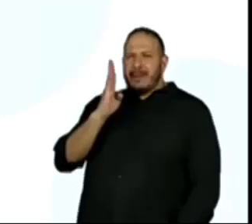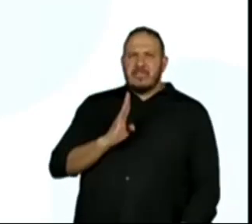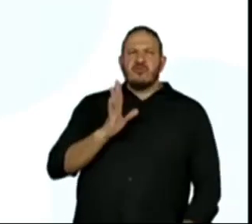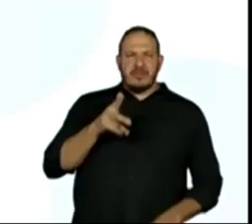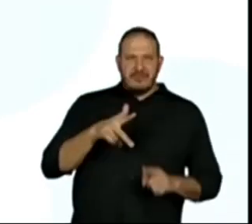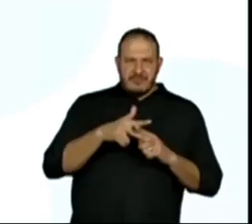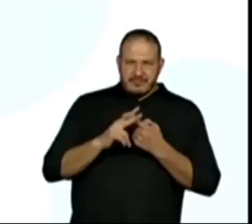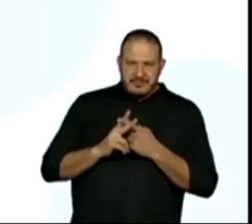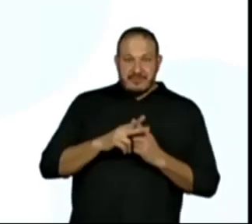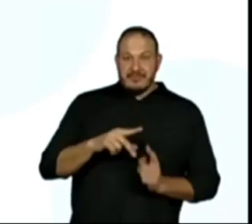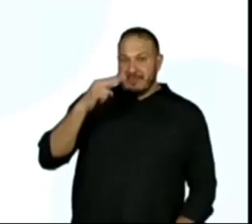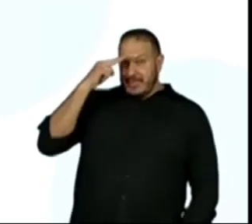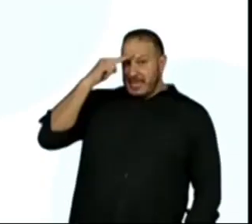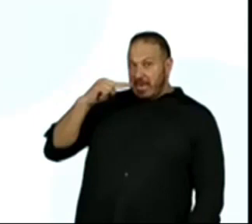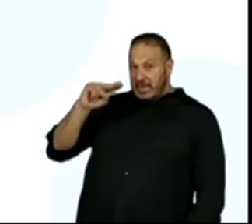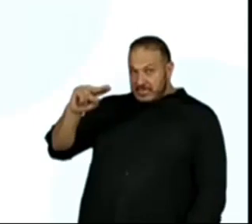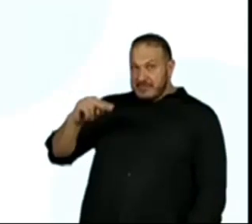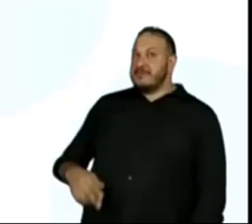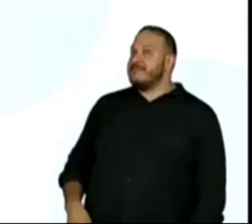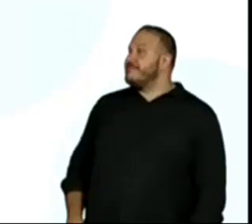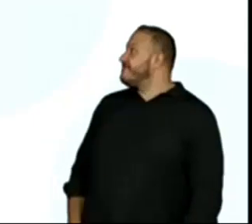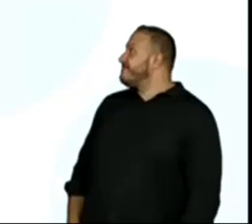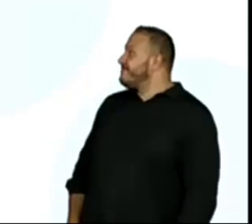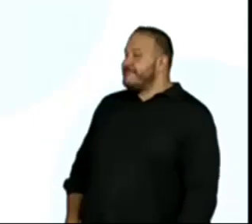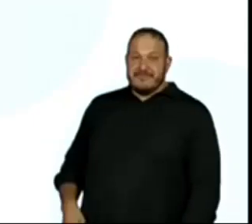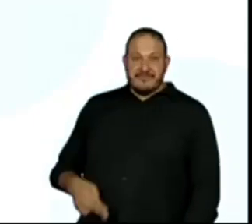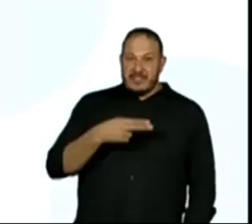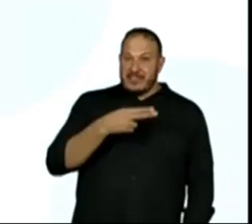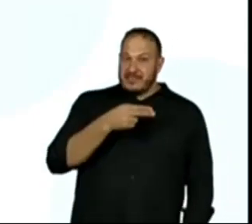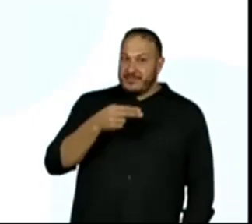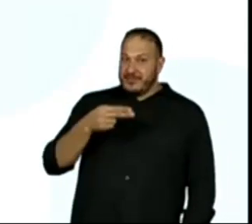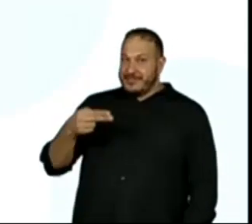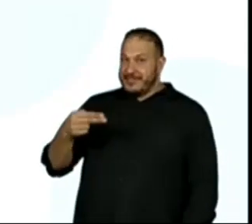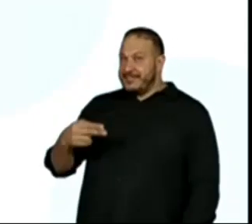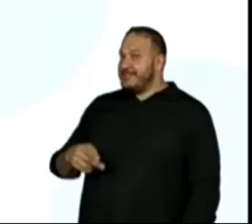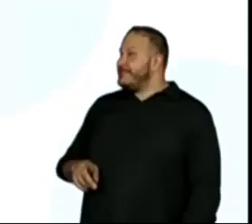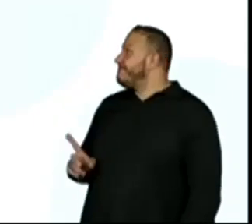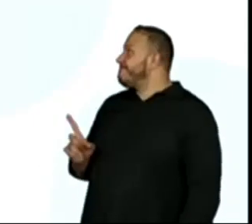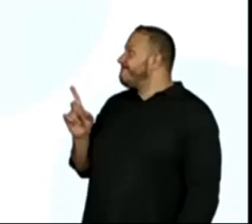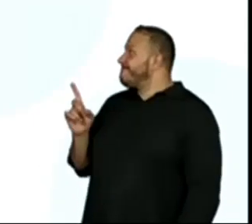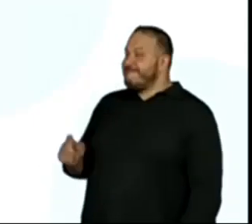Tailândia, Indonésia,